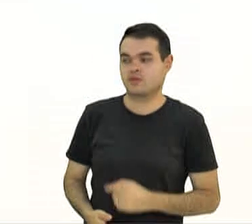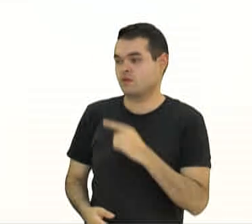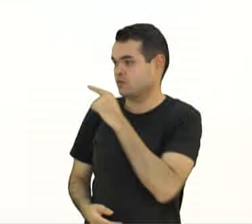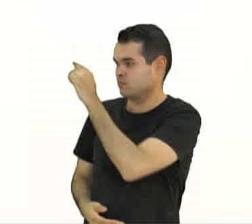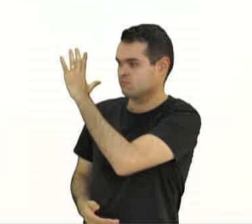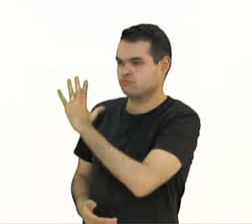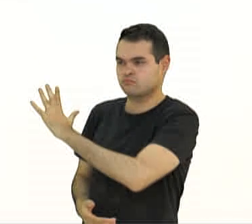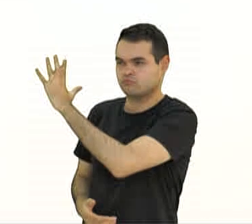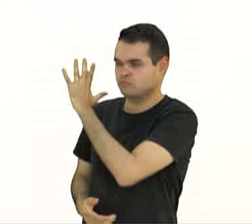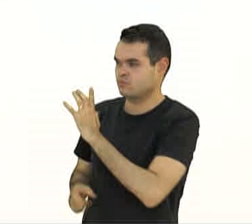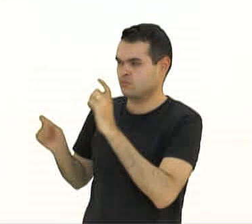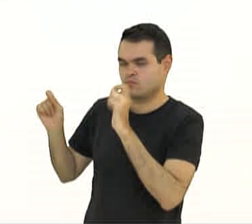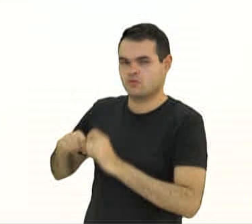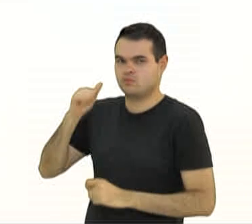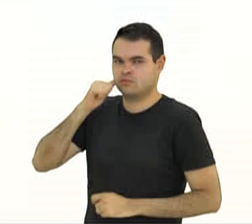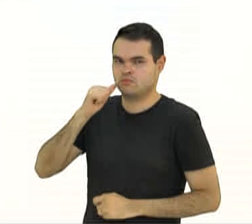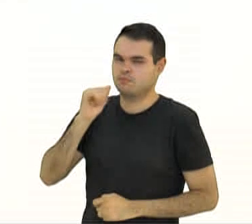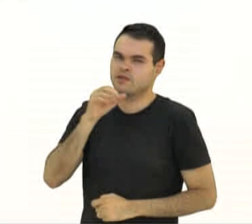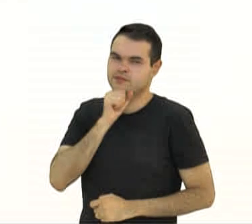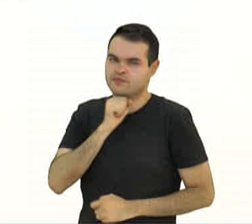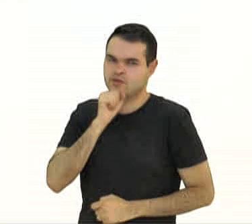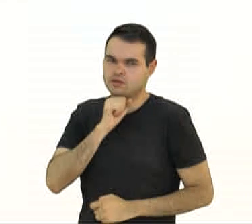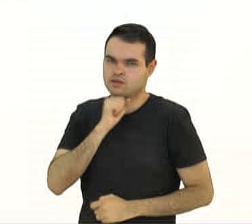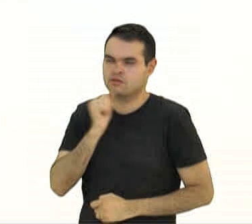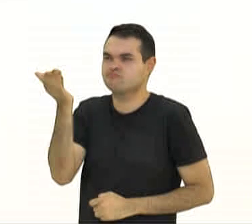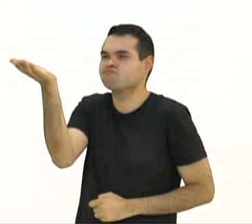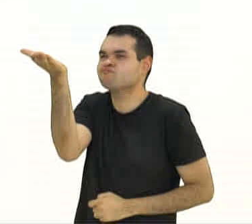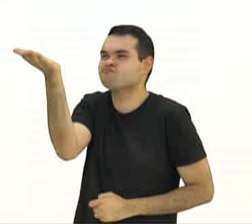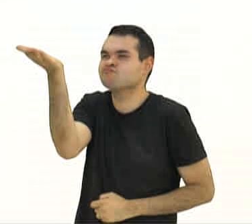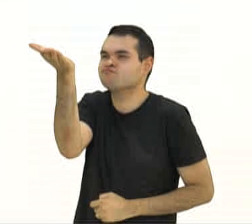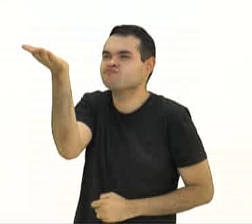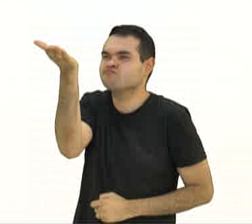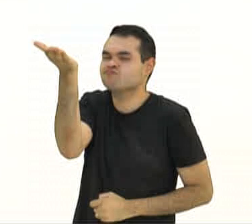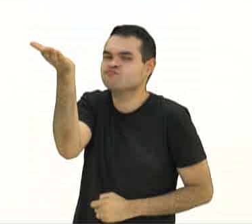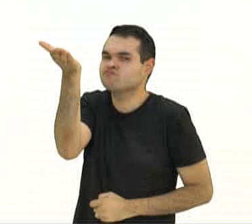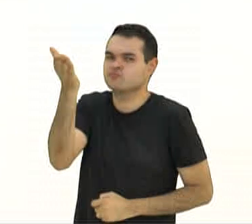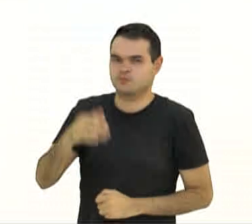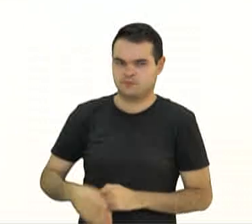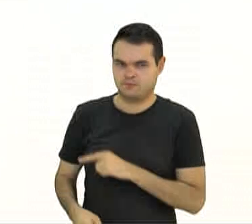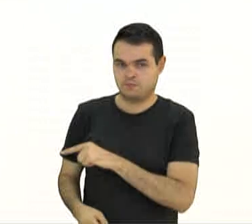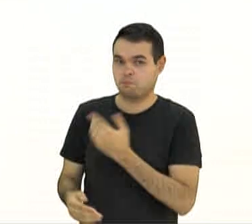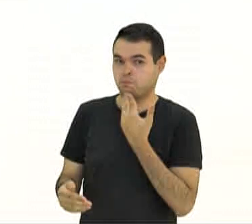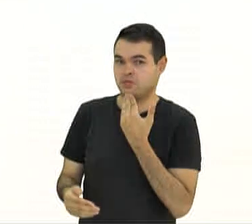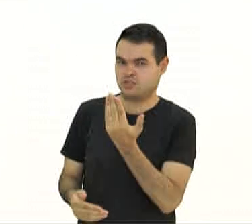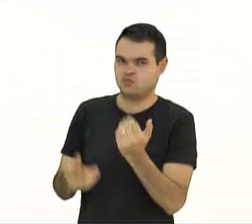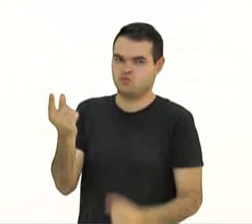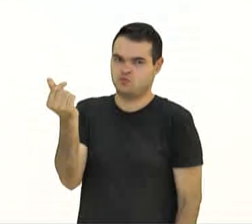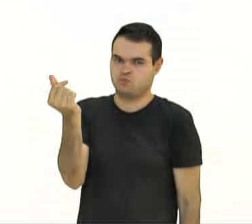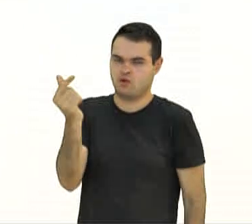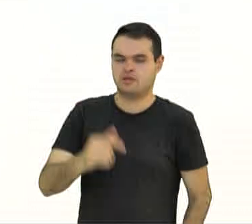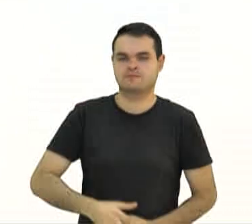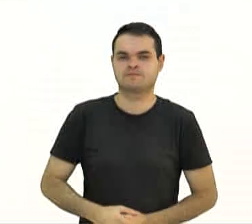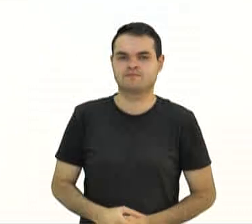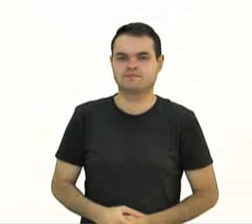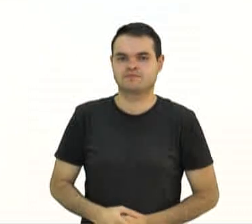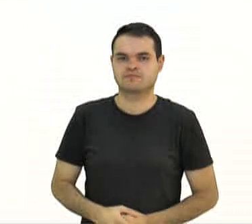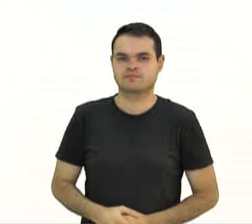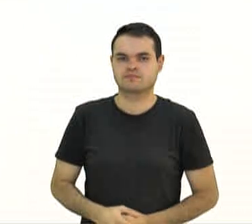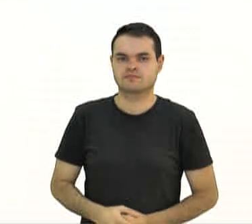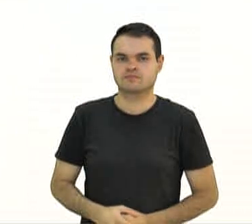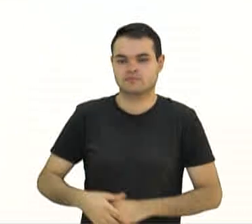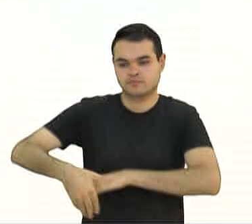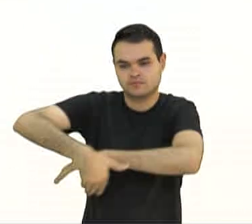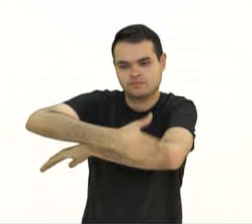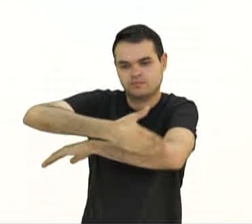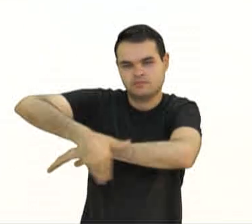cena podemos ver uma senhora mais velha em posição de medicância, ou seja, pedindo esmolas, ou pedindo dinheiro